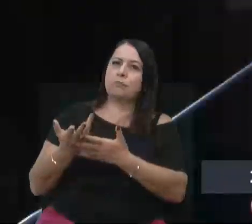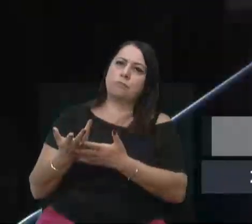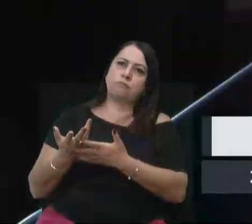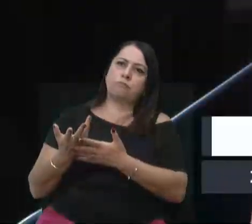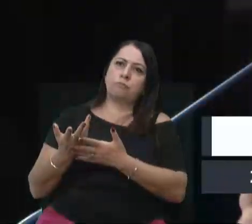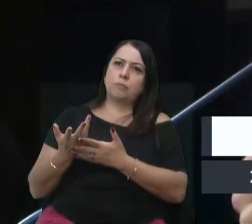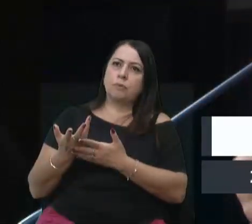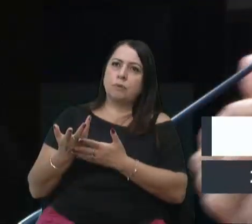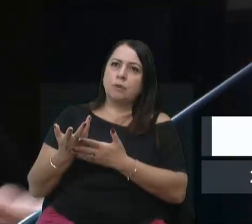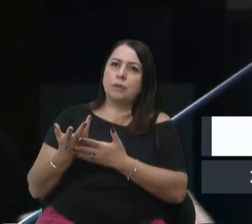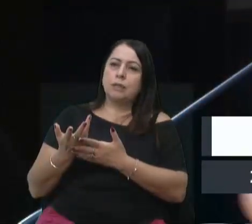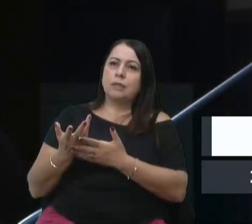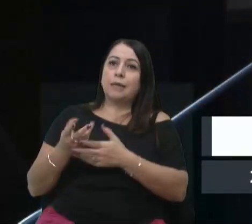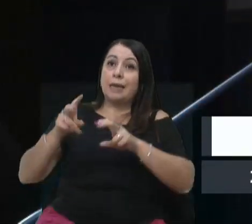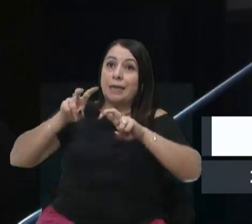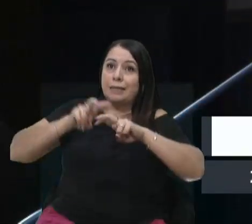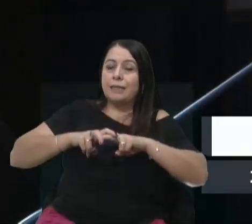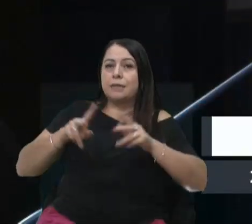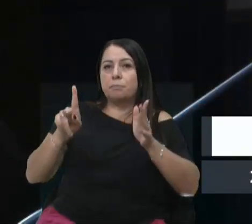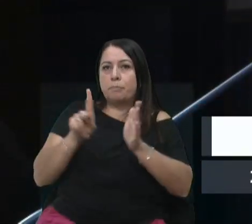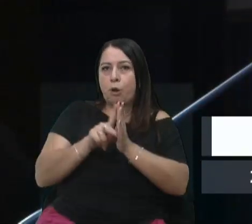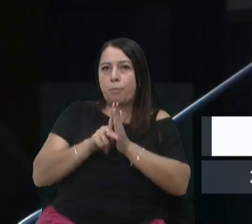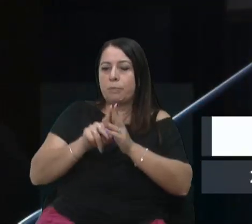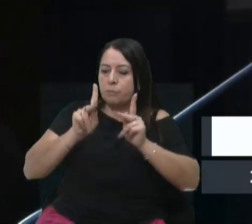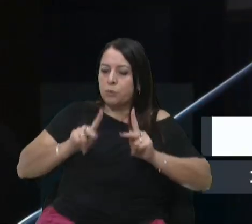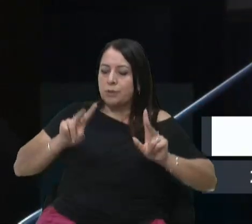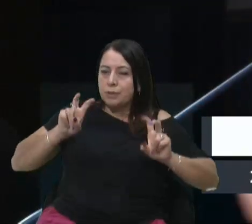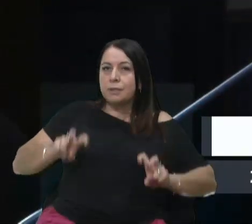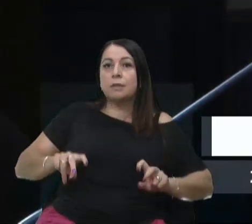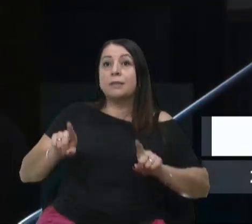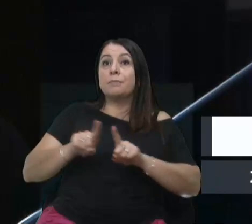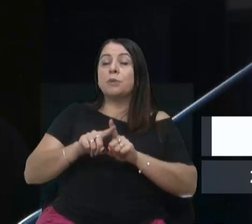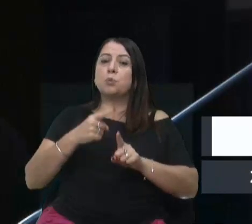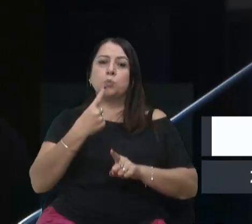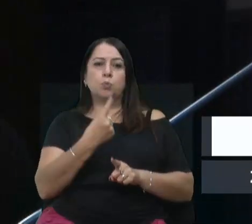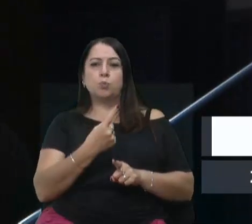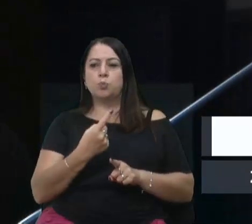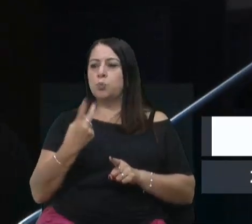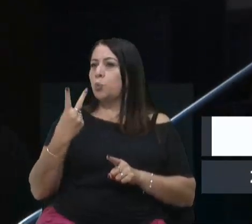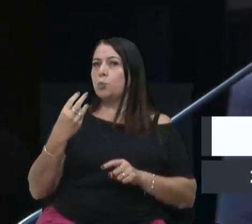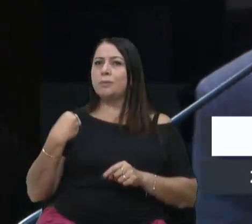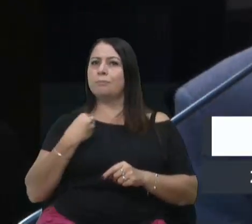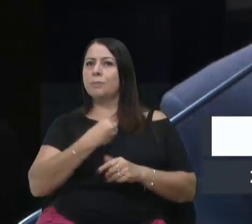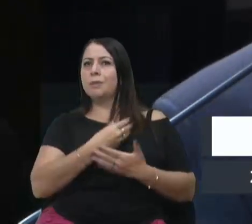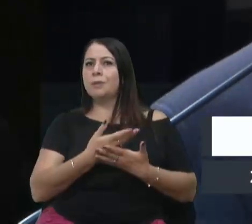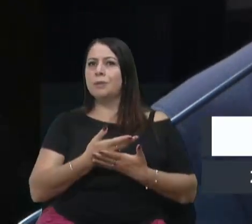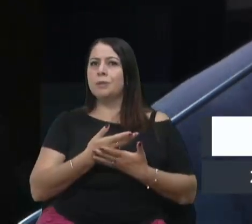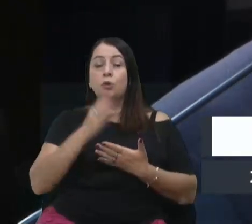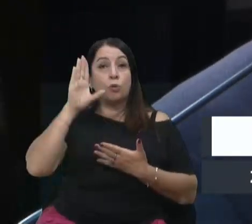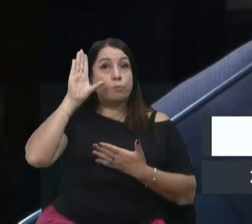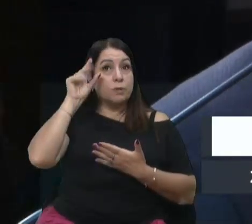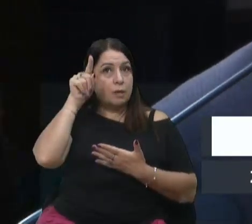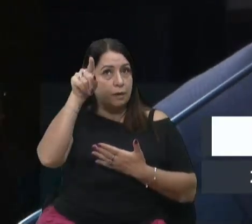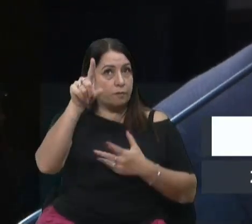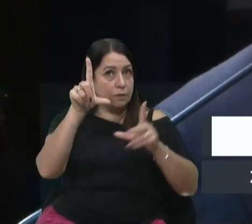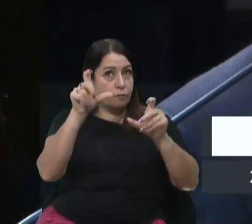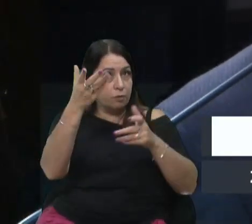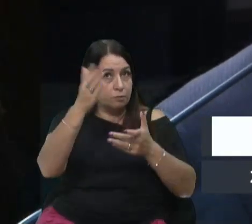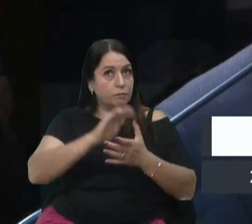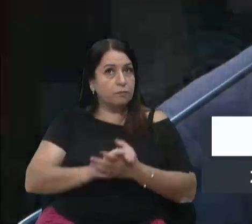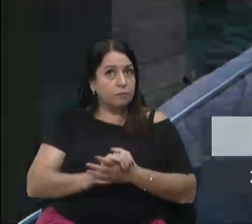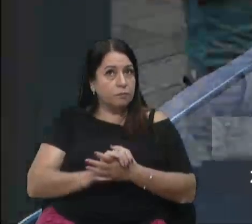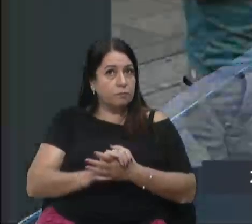cadeiras apropriadas e que possa ter um, dois médicos. Observem as imagens